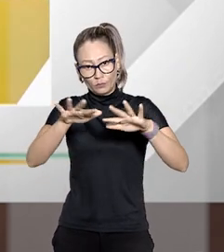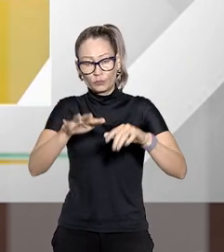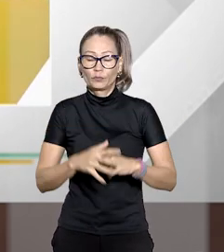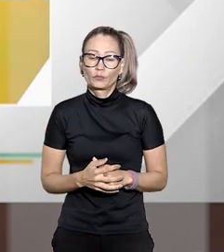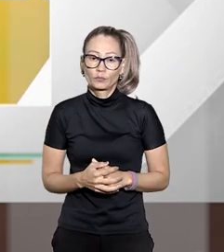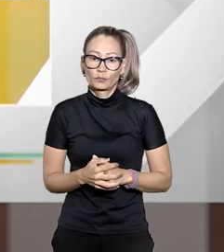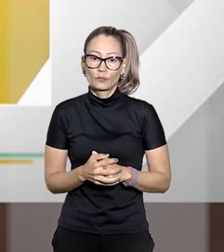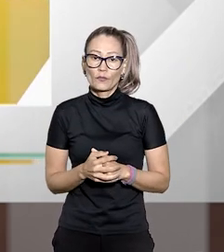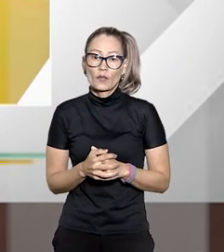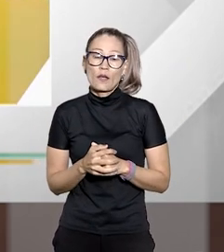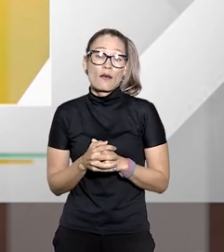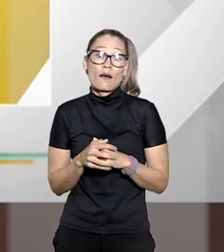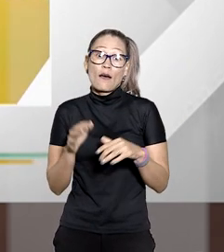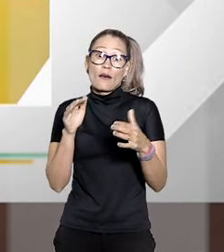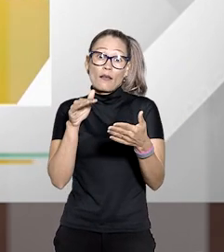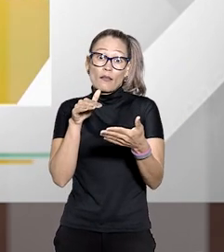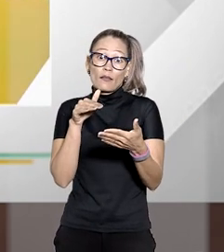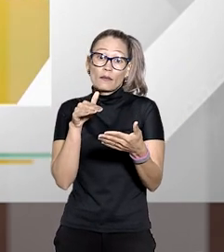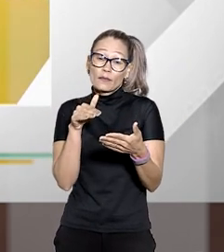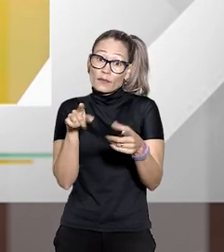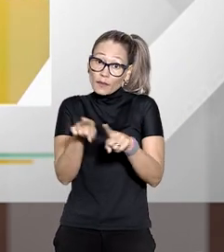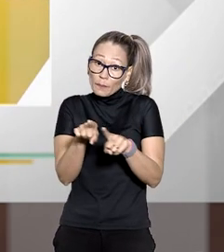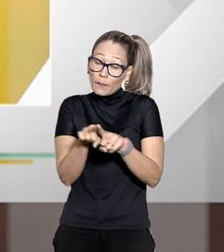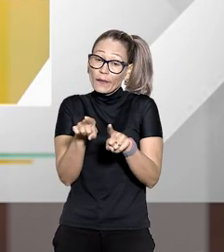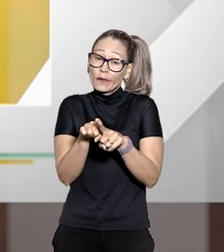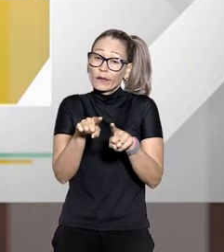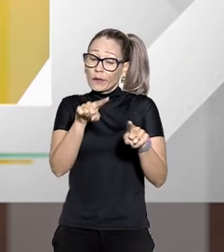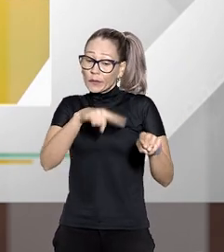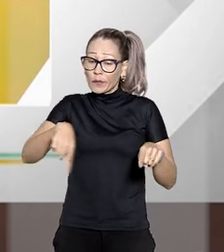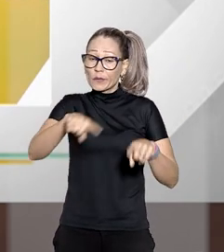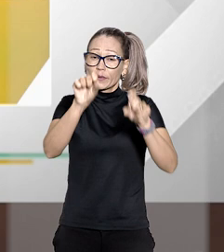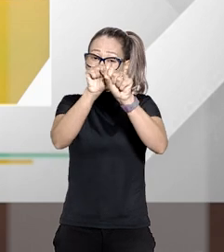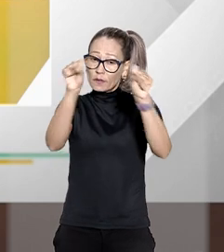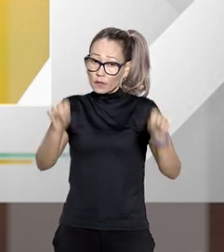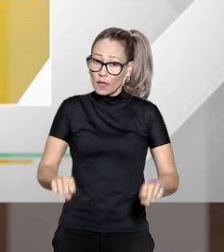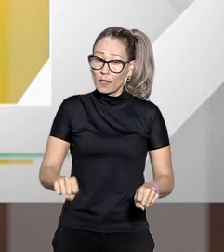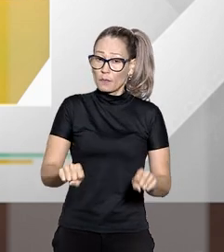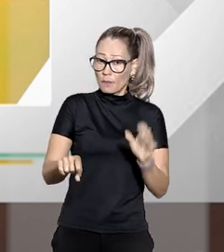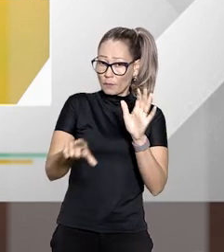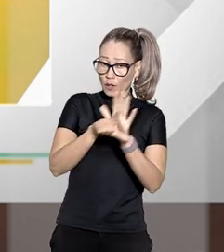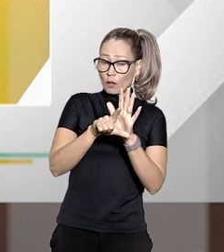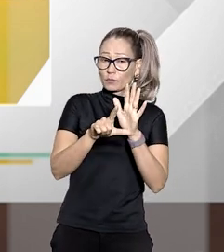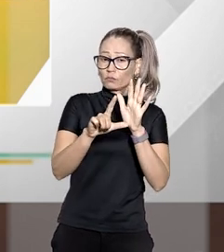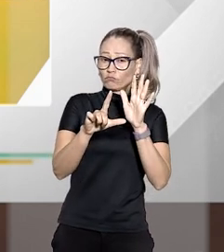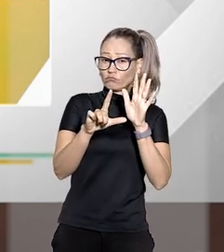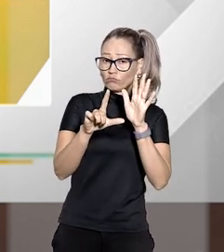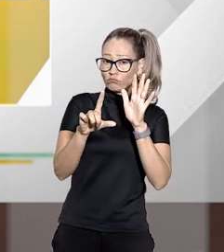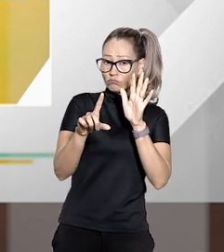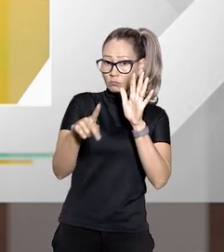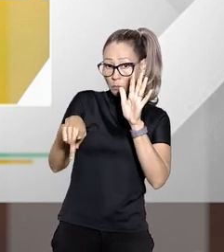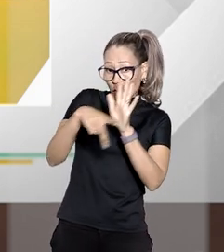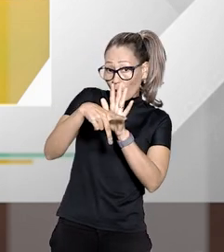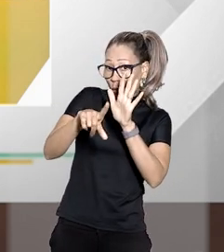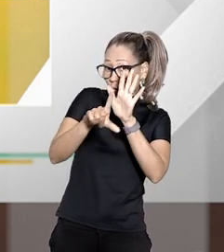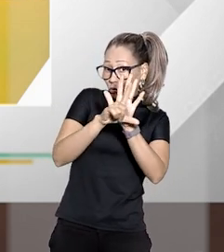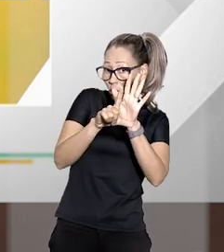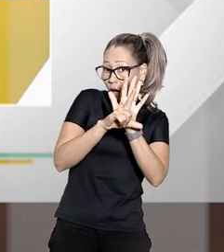e até como uma forma de porque o nosso sistema constitucional também em termos de